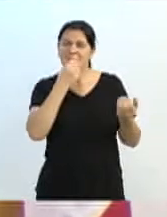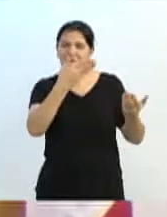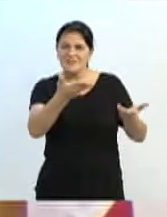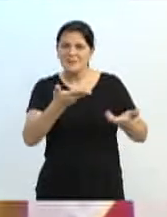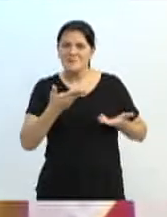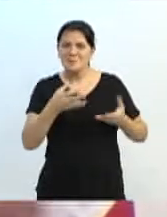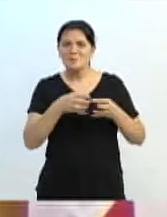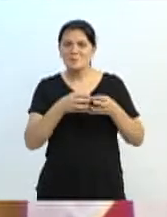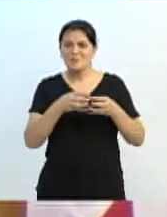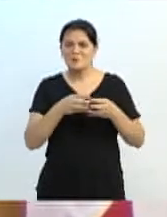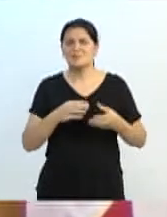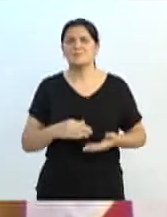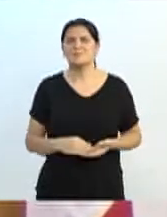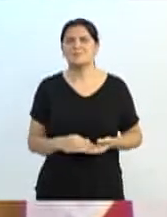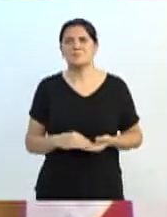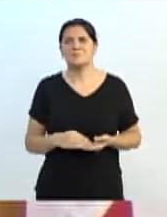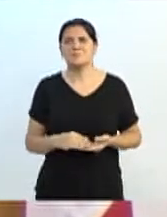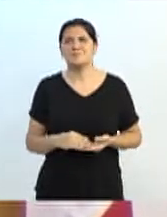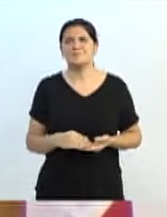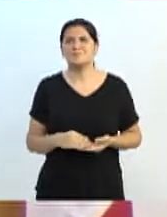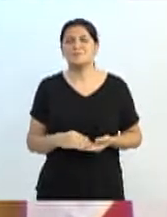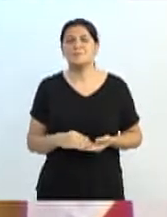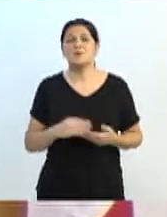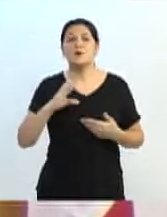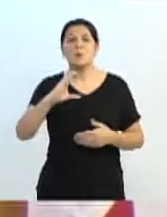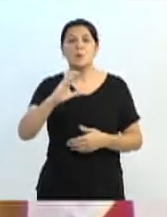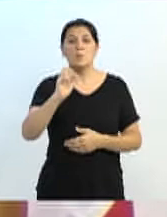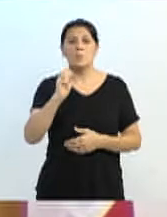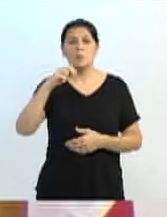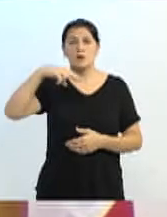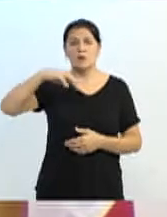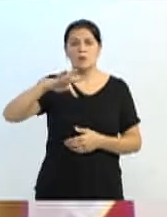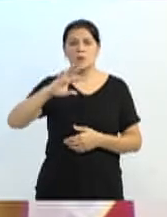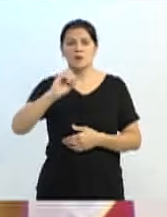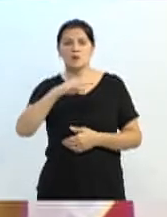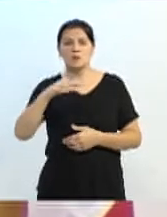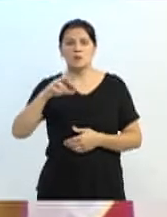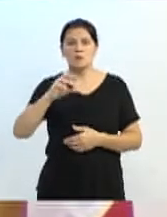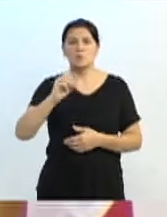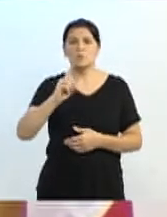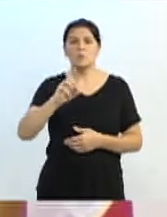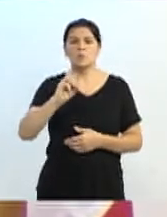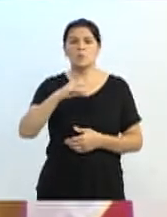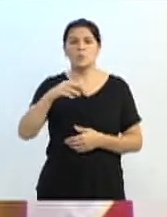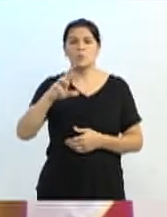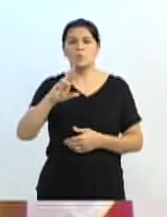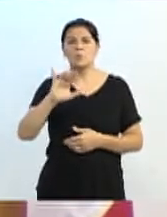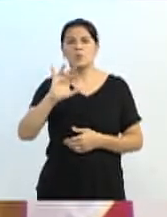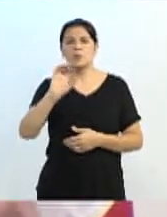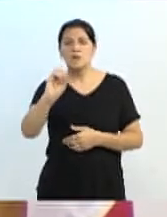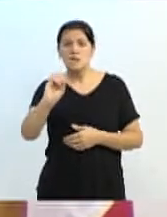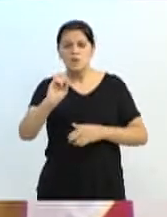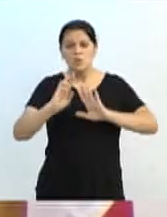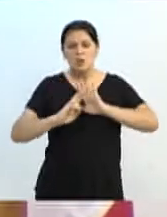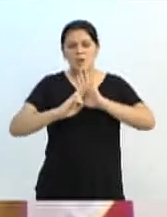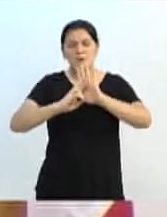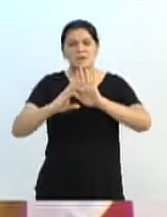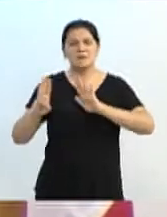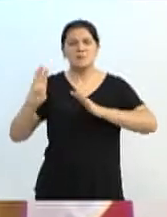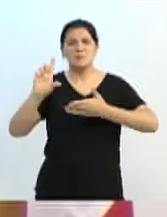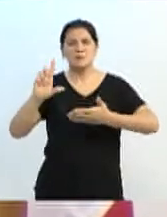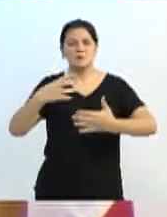grupo todo. Dizer que o Canto do Rio nos representa, nos orgulha, e dizer que, neste momento,